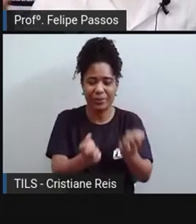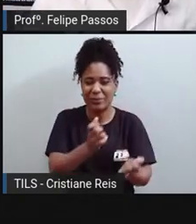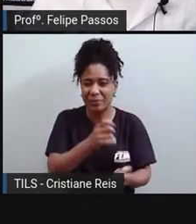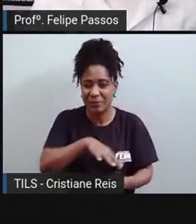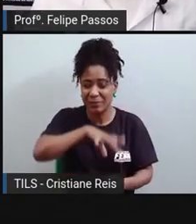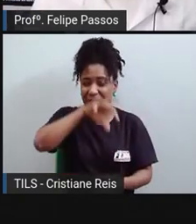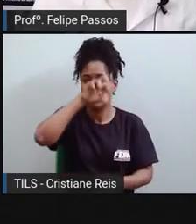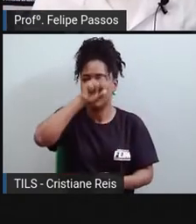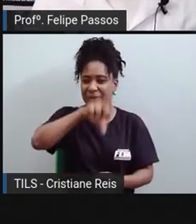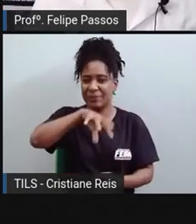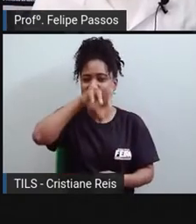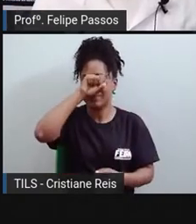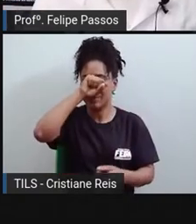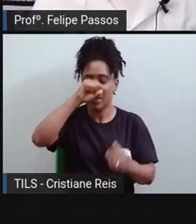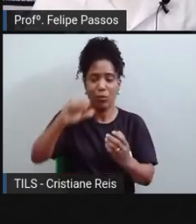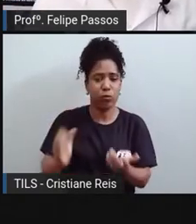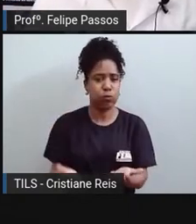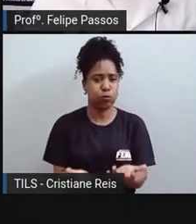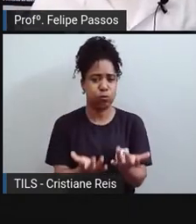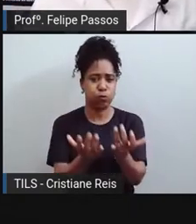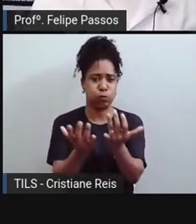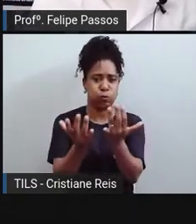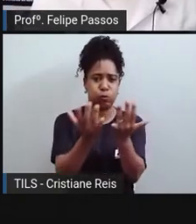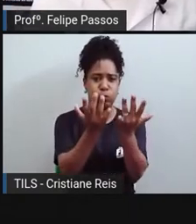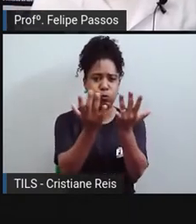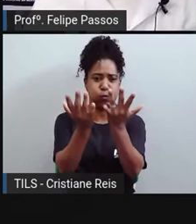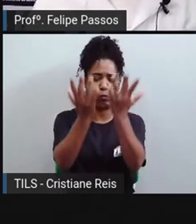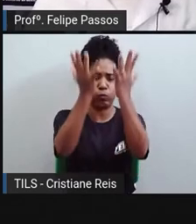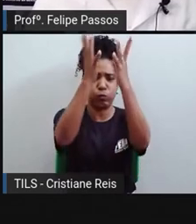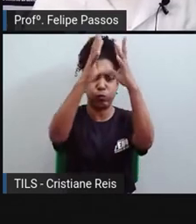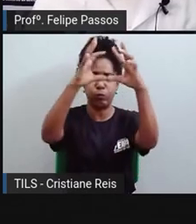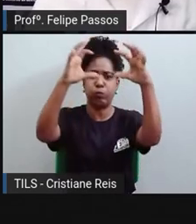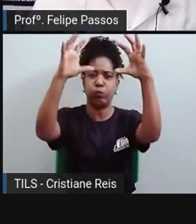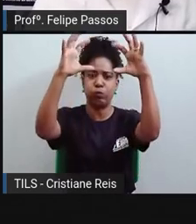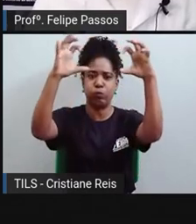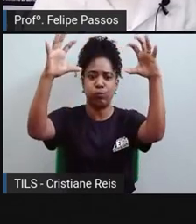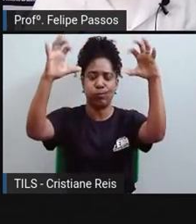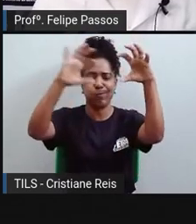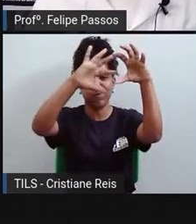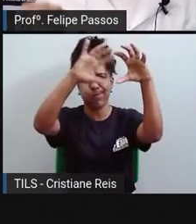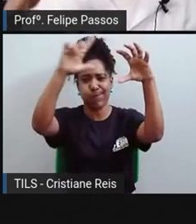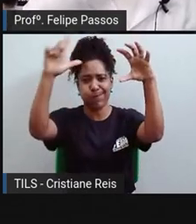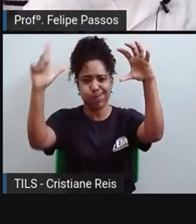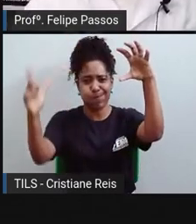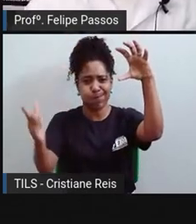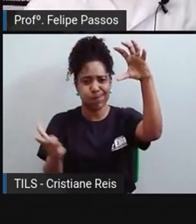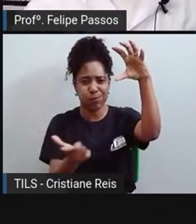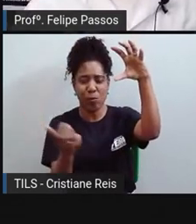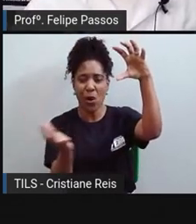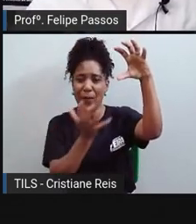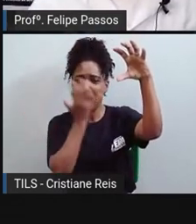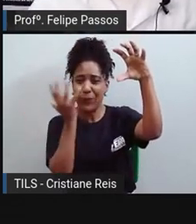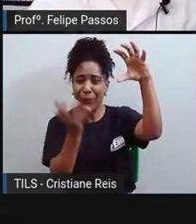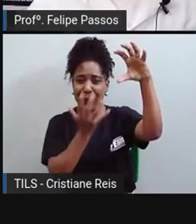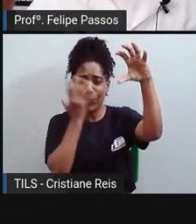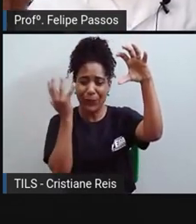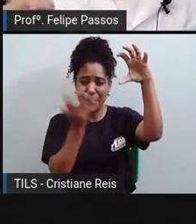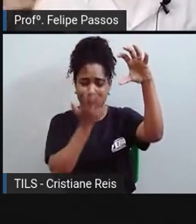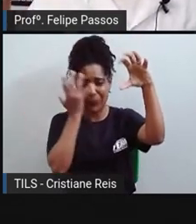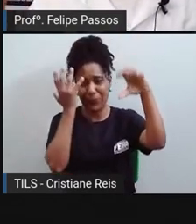elas voltam para a atmosfera. Então, necessariamente, a queima de combustíveis fósseis polui, certo?